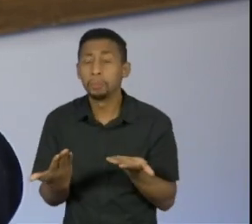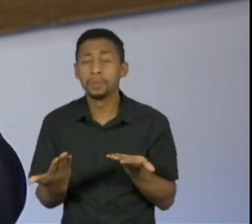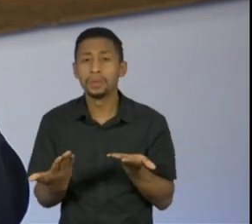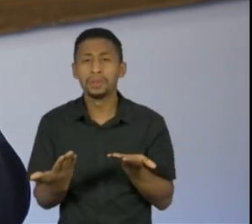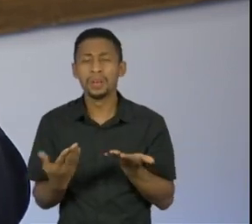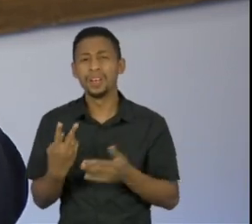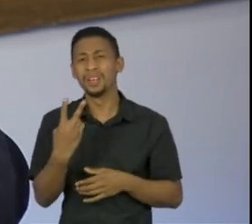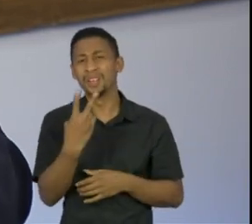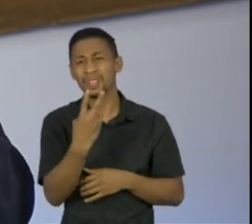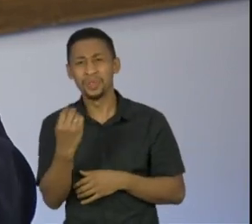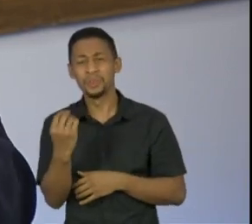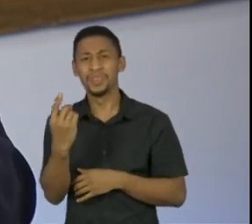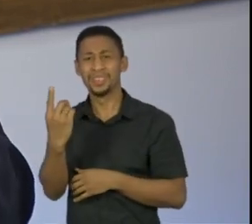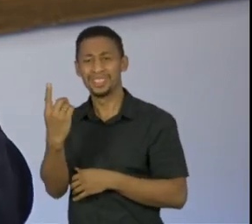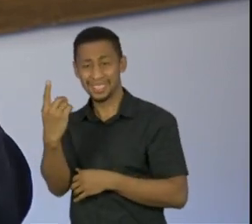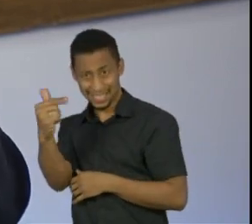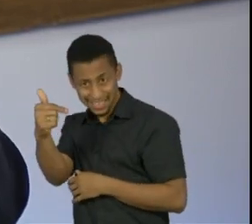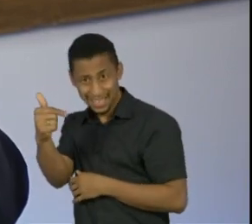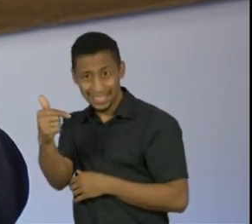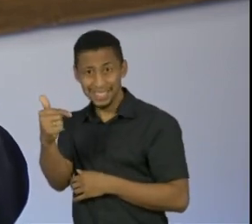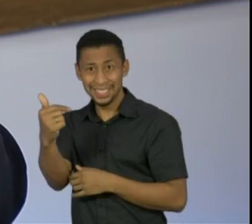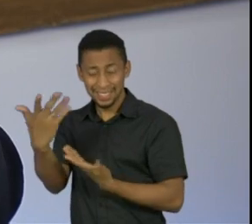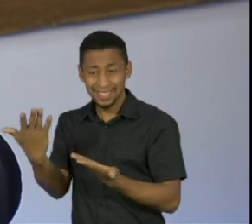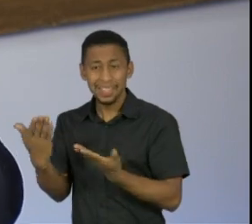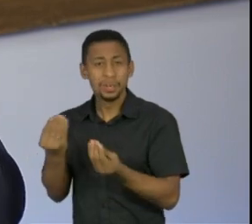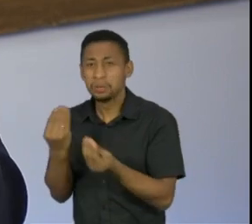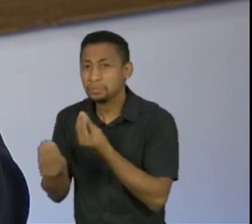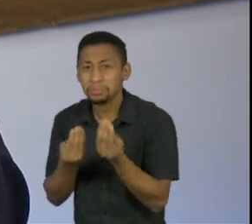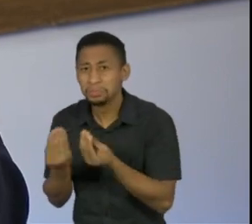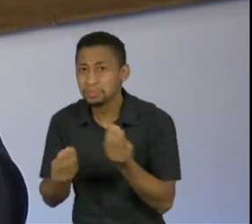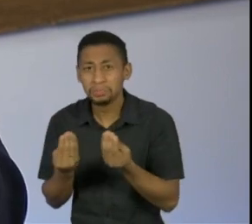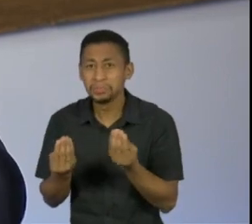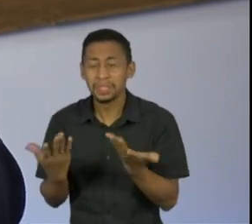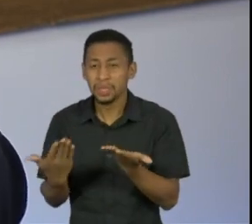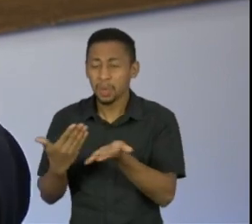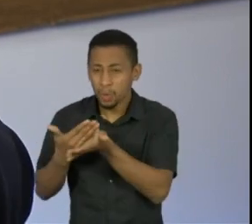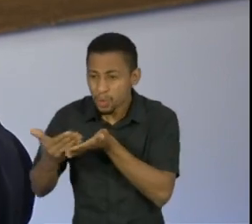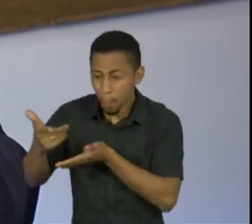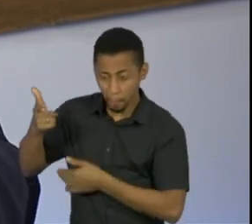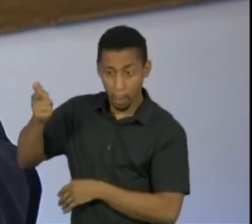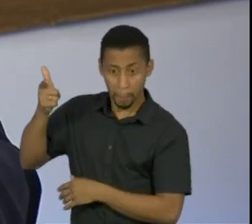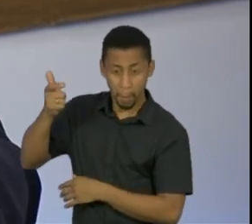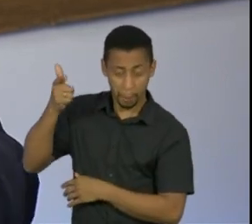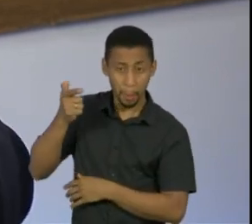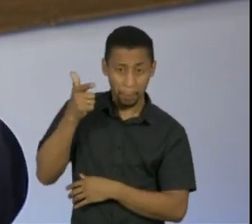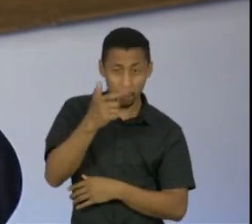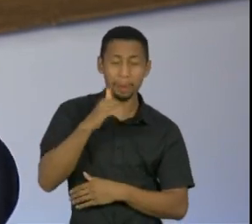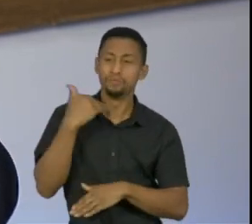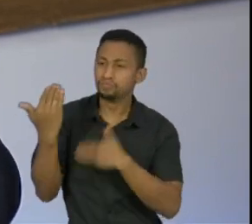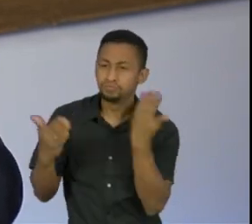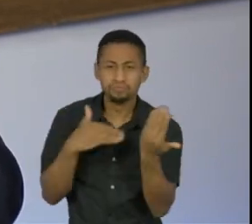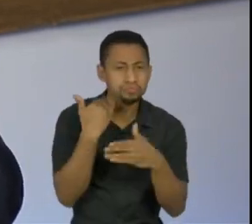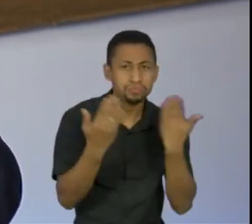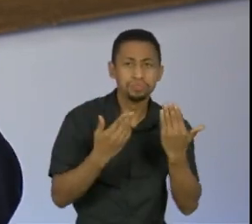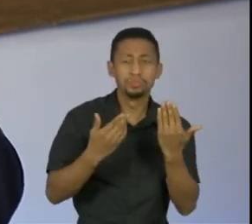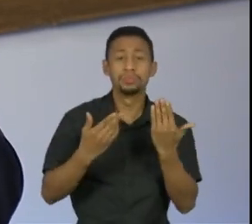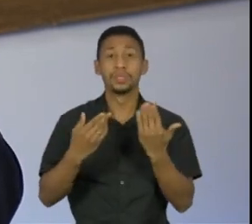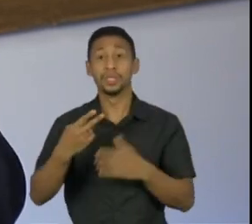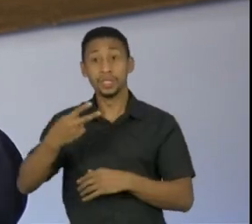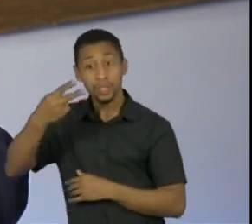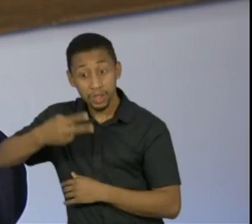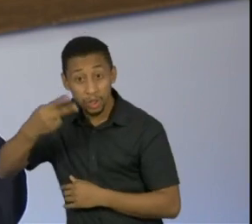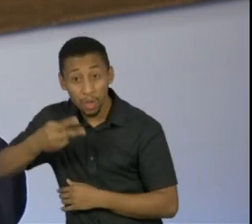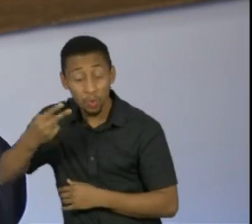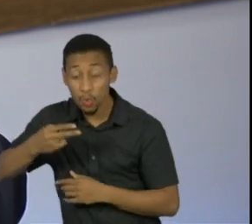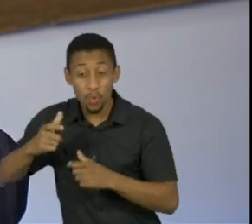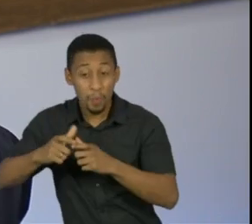Em 2017, a trégua é rompida e aí a gente tem o maior número de homicídios da história do Ceará. 2018, o segundo maior da história do Ceará, até